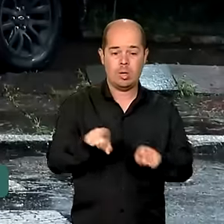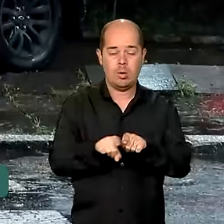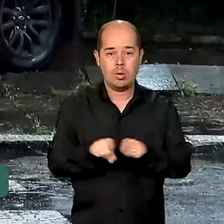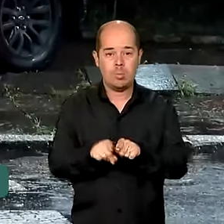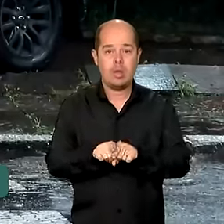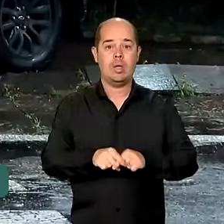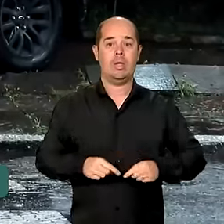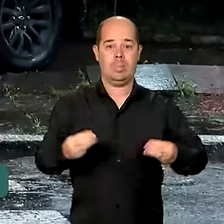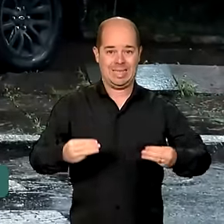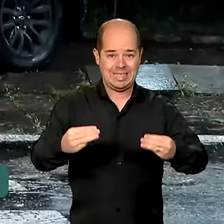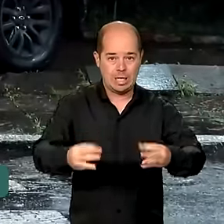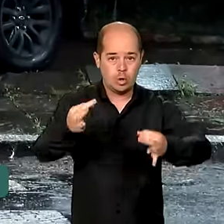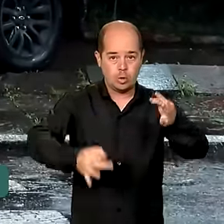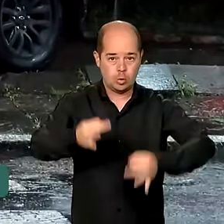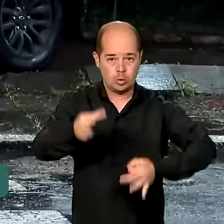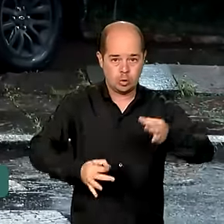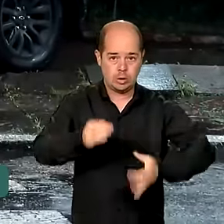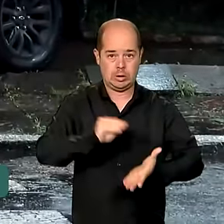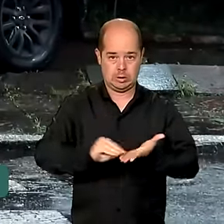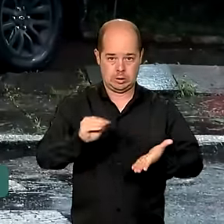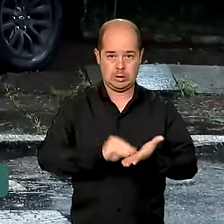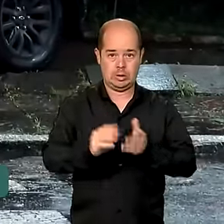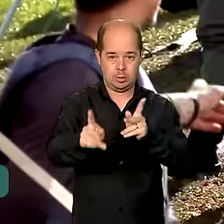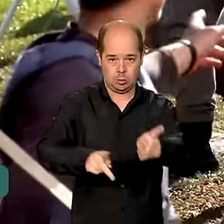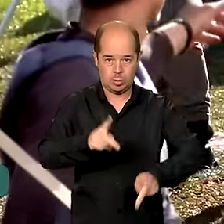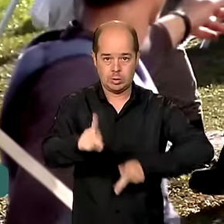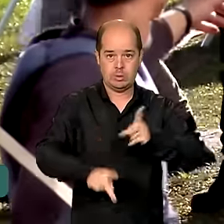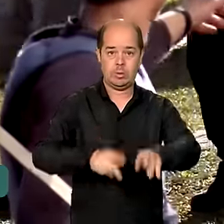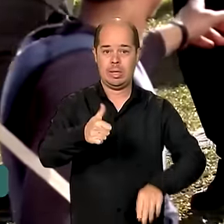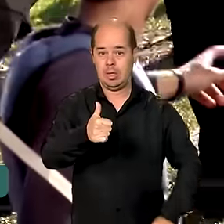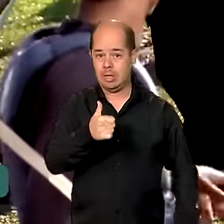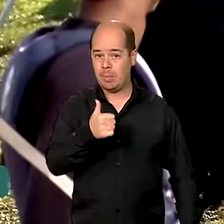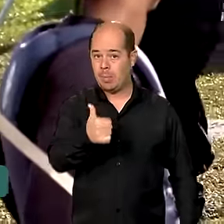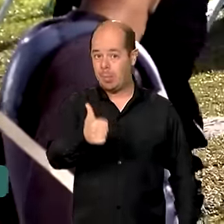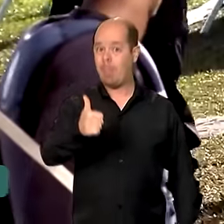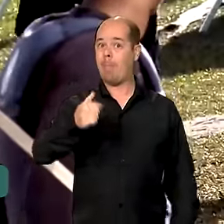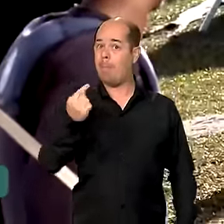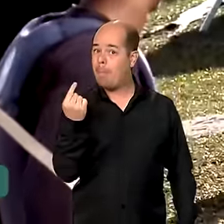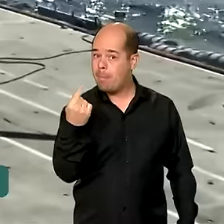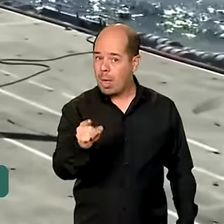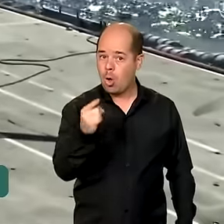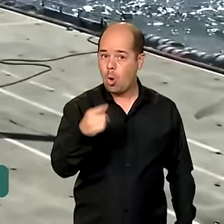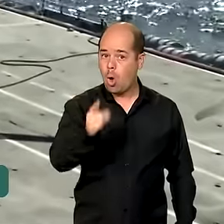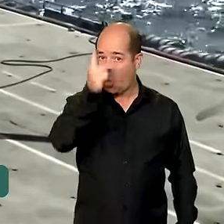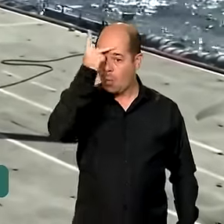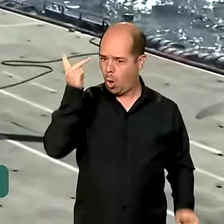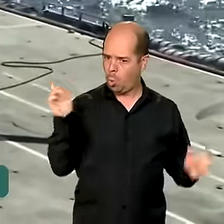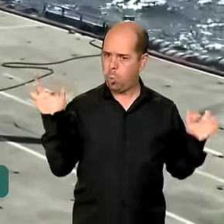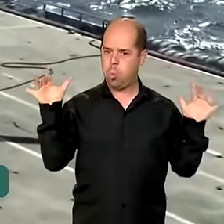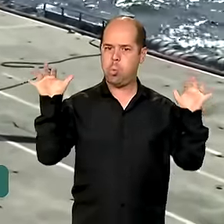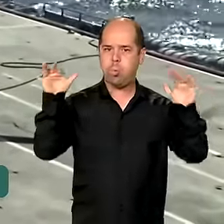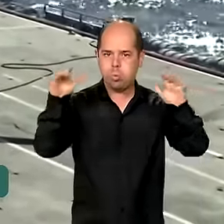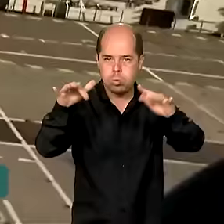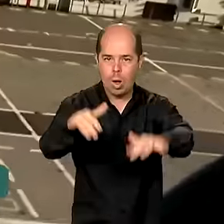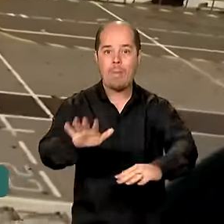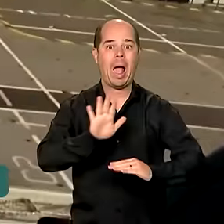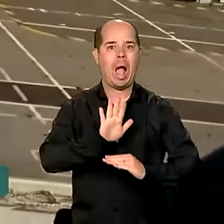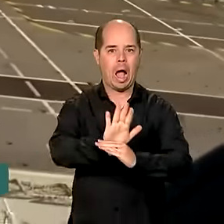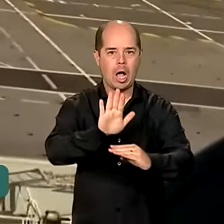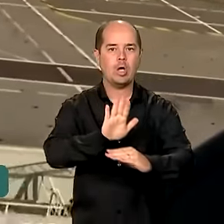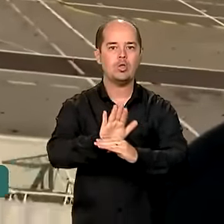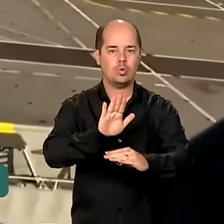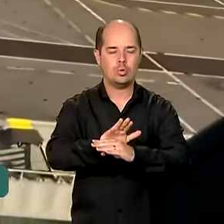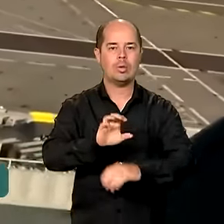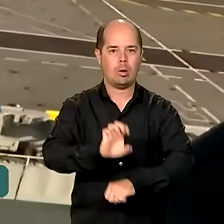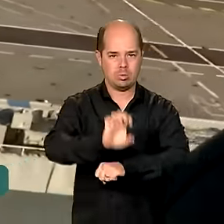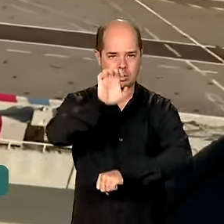já encaminhou mais de mil servidores para atuação no Estado. A ajuda humanitária também ganhou